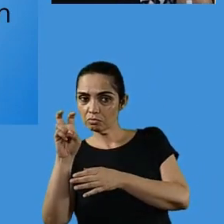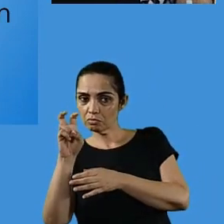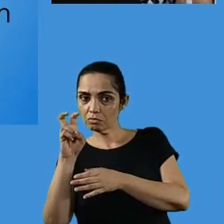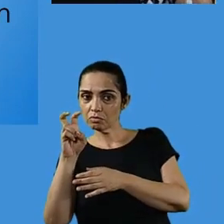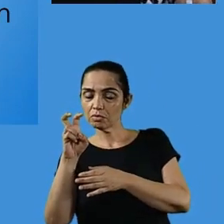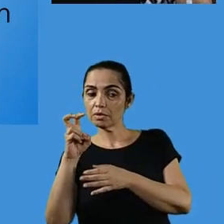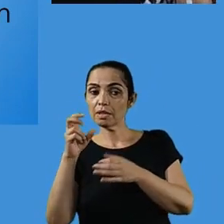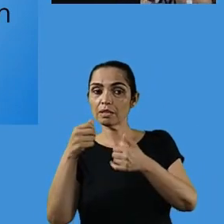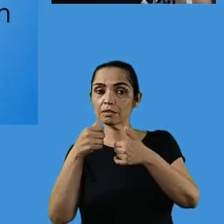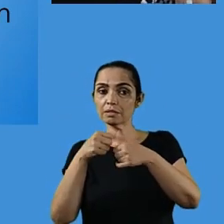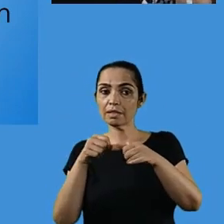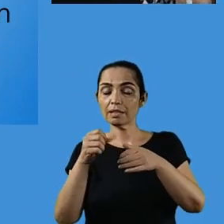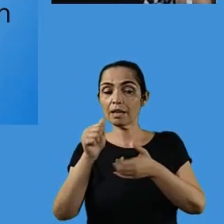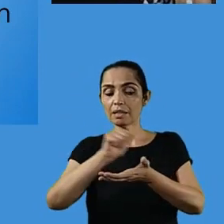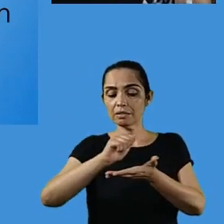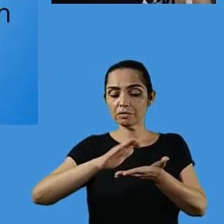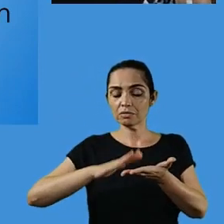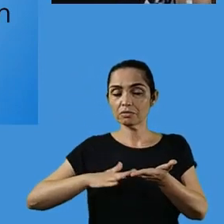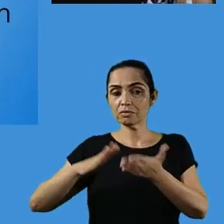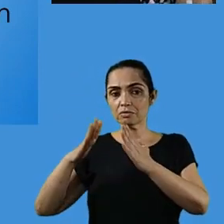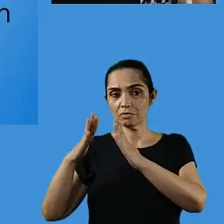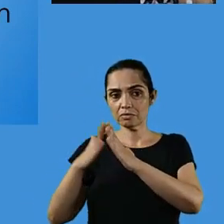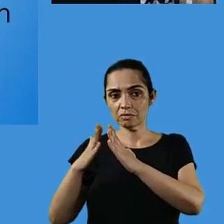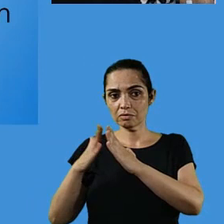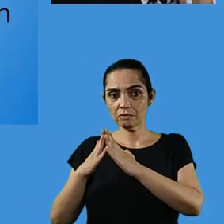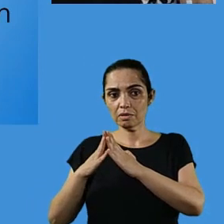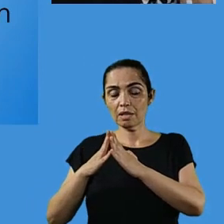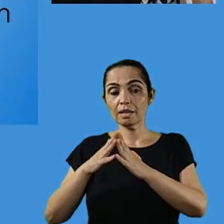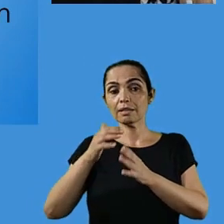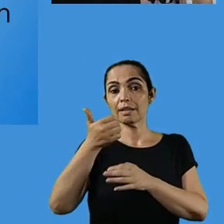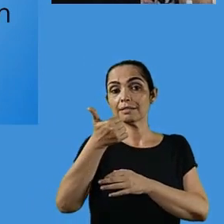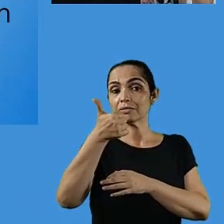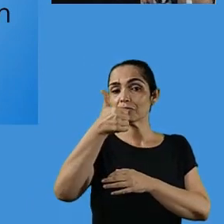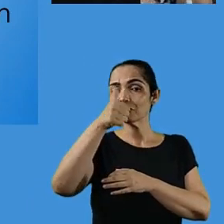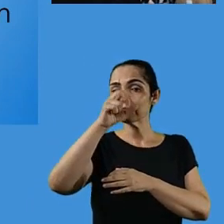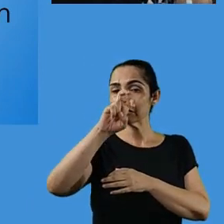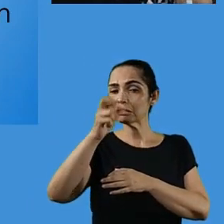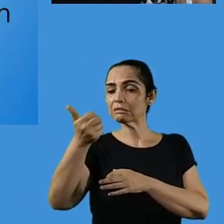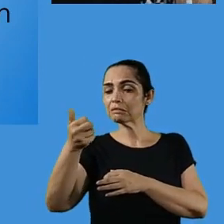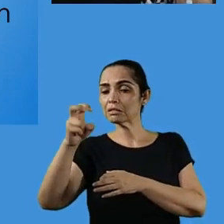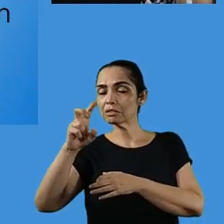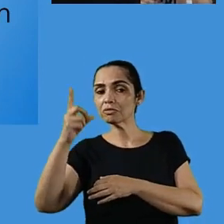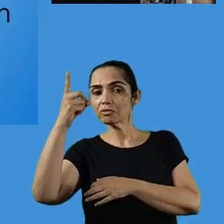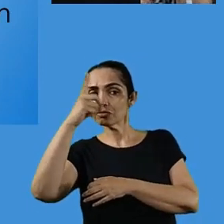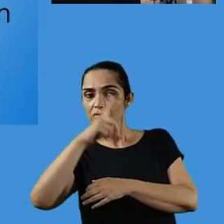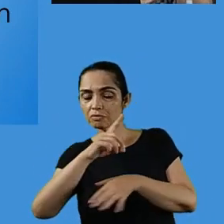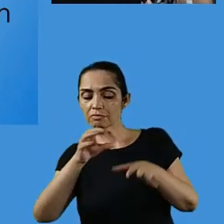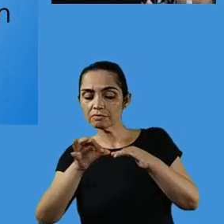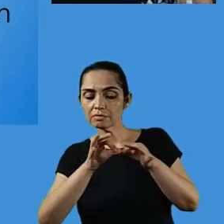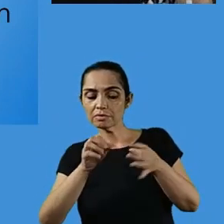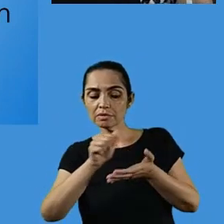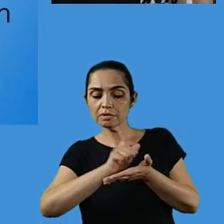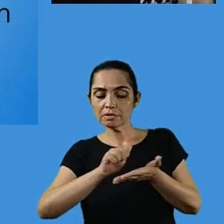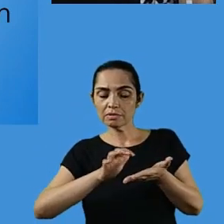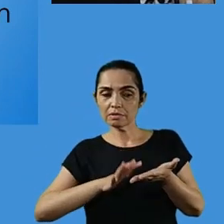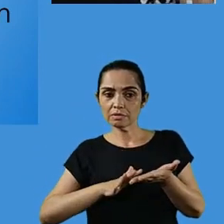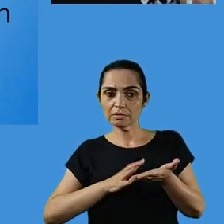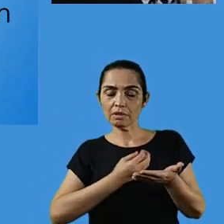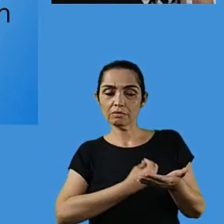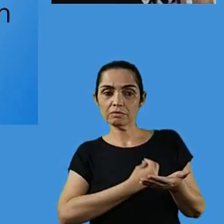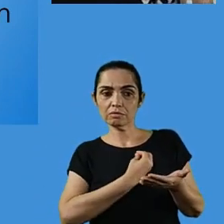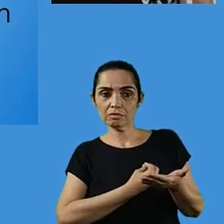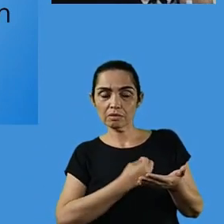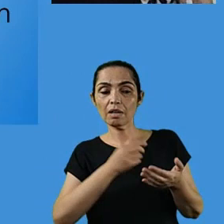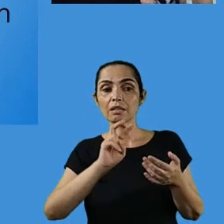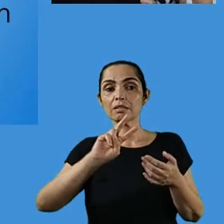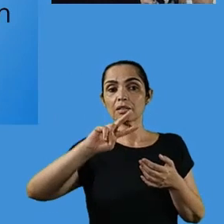domiciliares. ao planejar a quinzena de um grupo, o professor terá o quê? Que as suas atividades